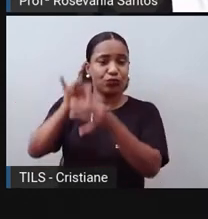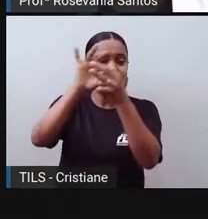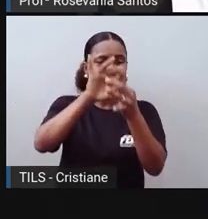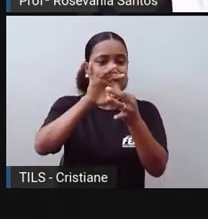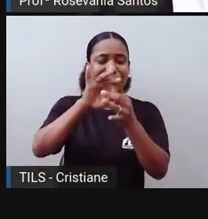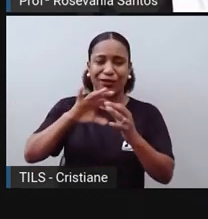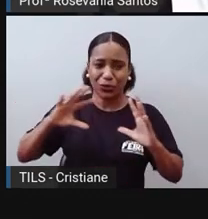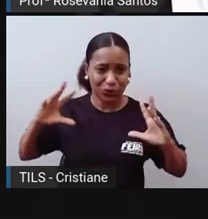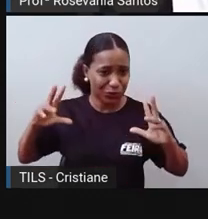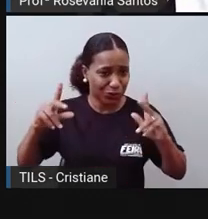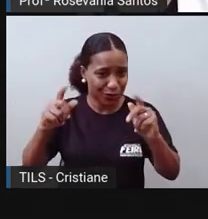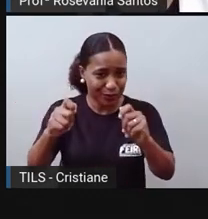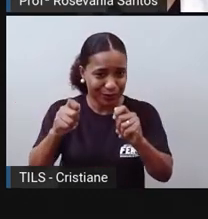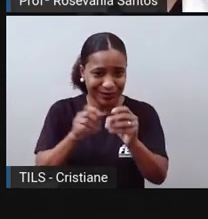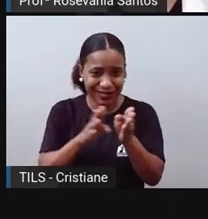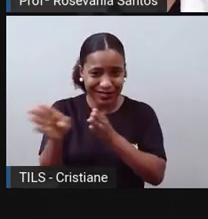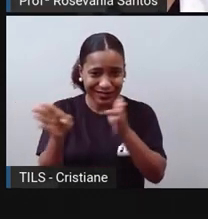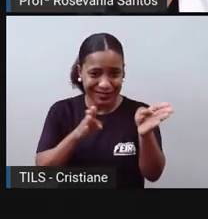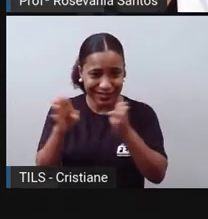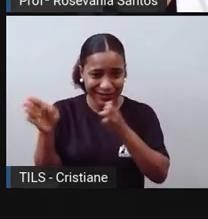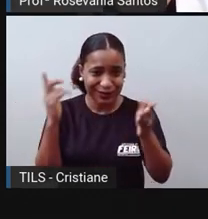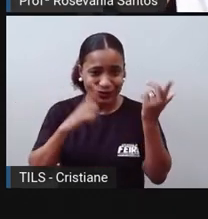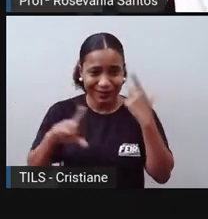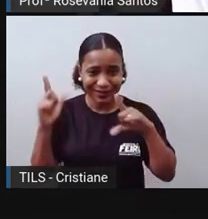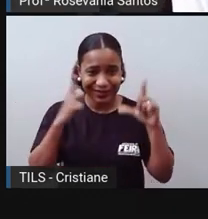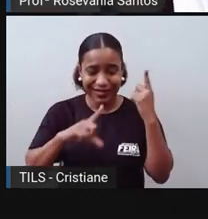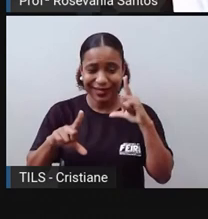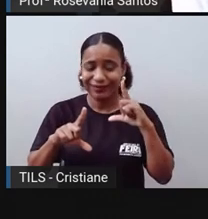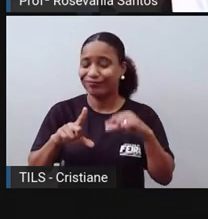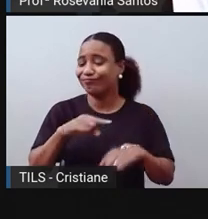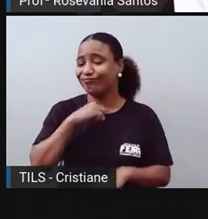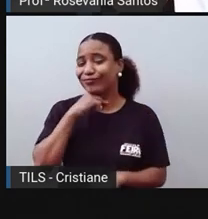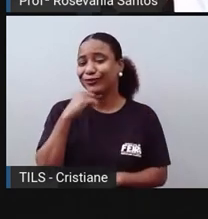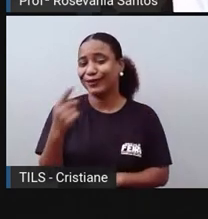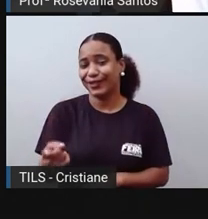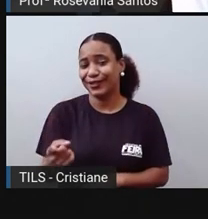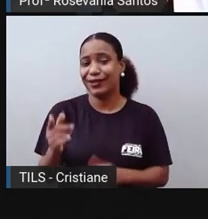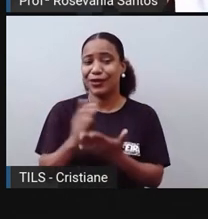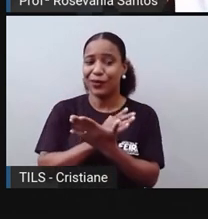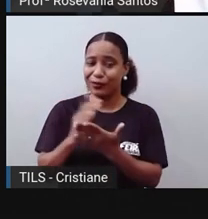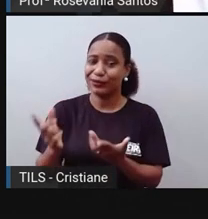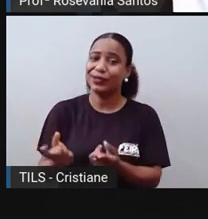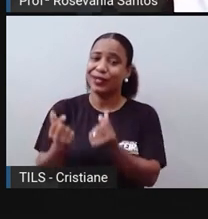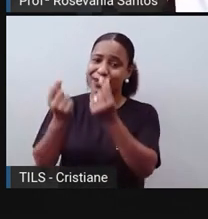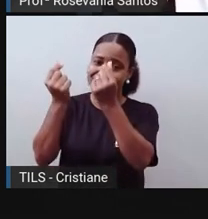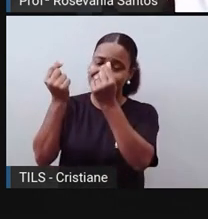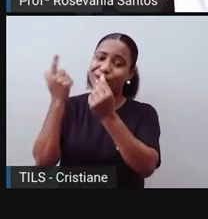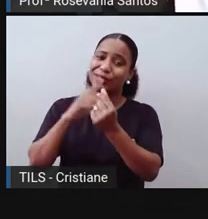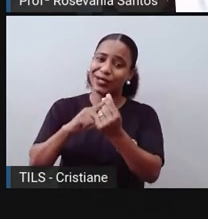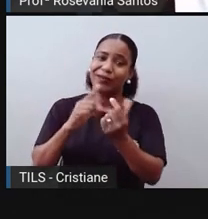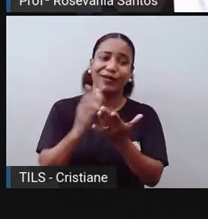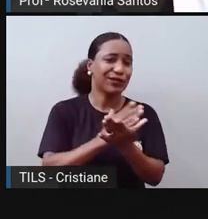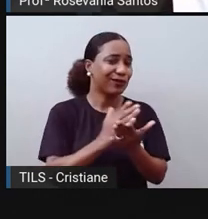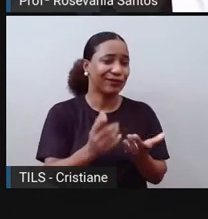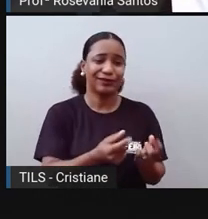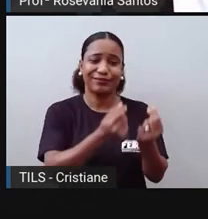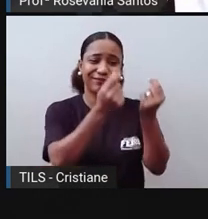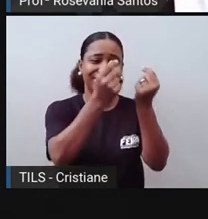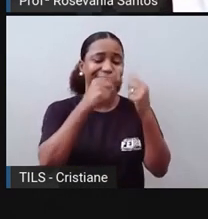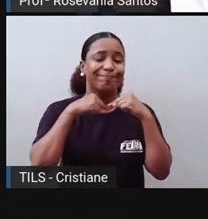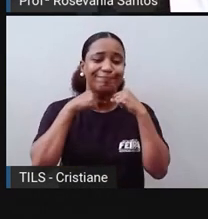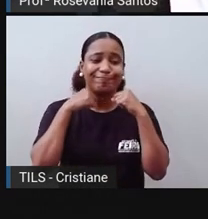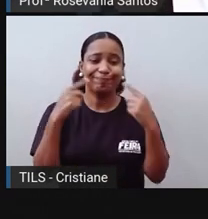ela também não enriquece todos, são poucos os que enriquecem com ela. Então, aqui, só para vocês